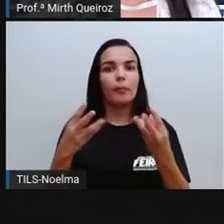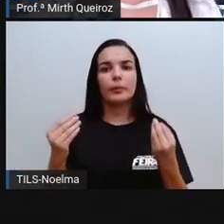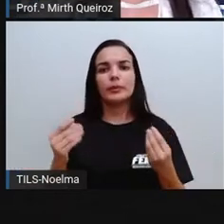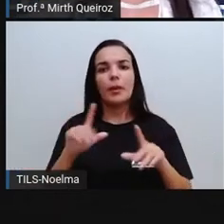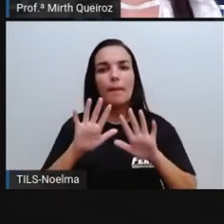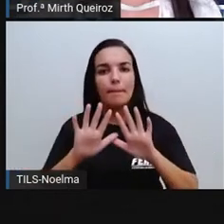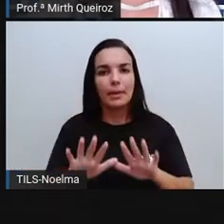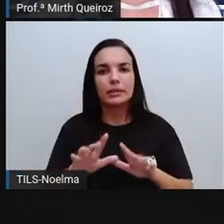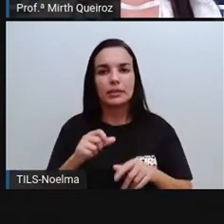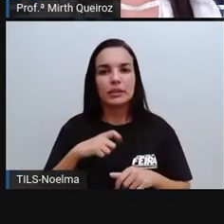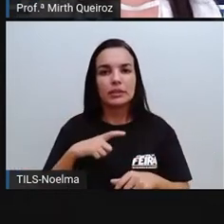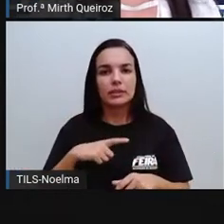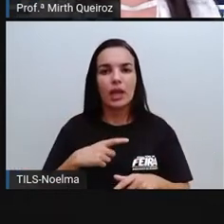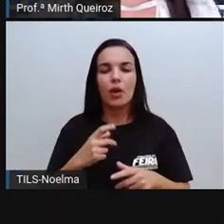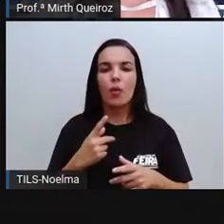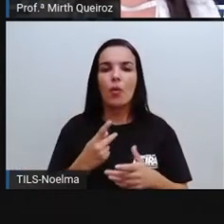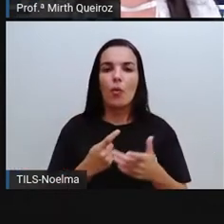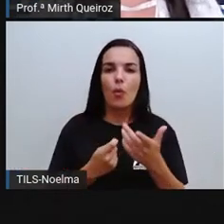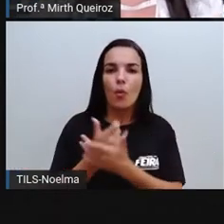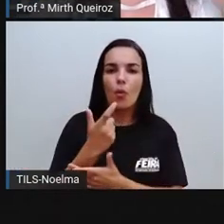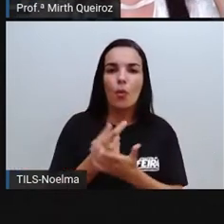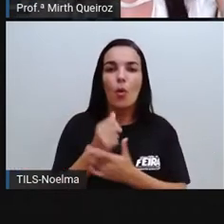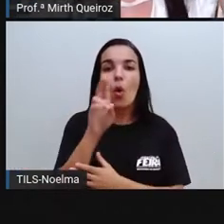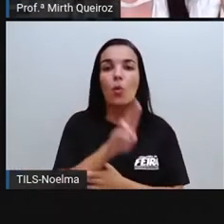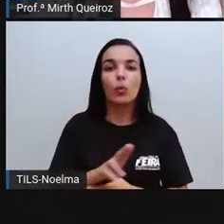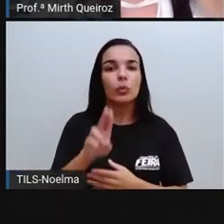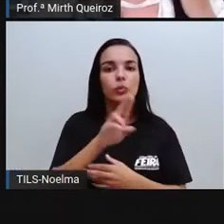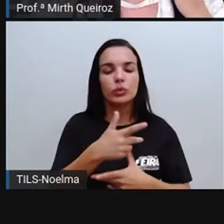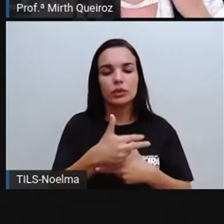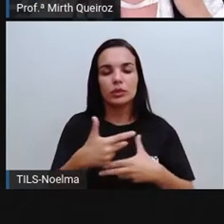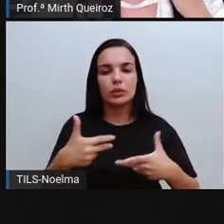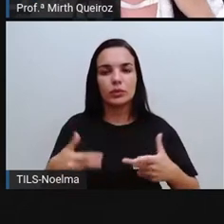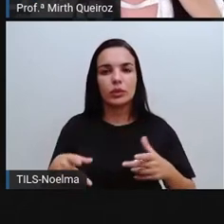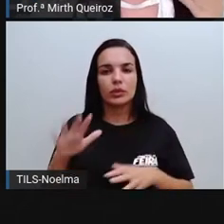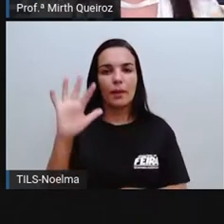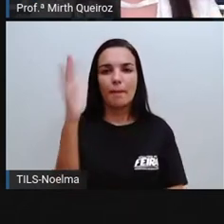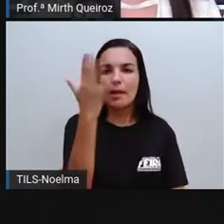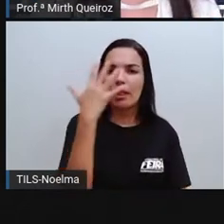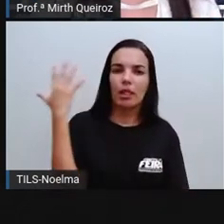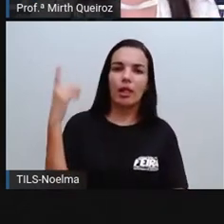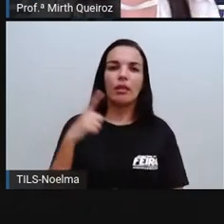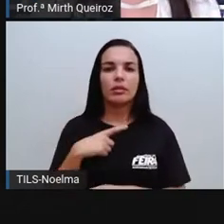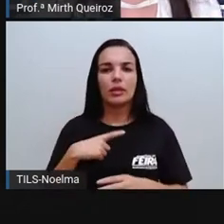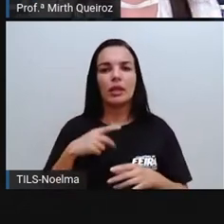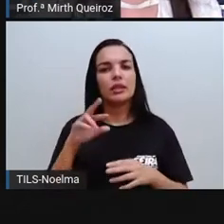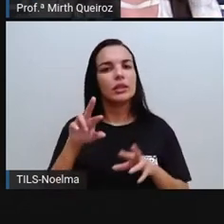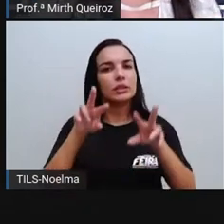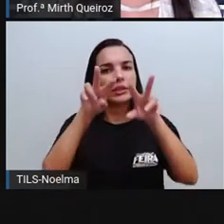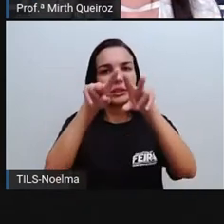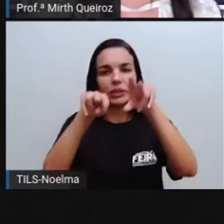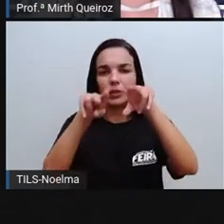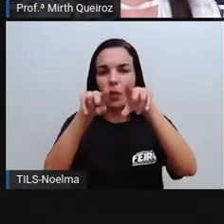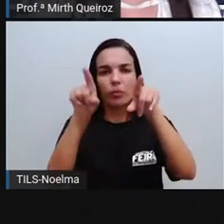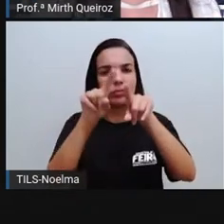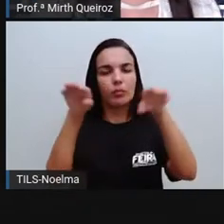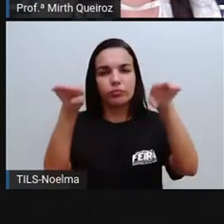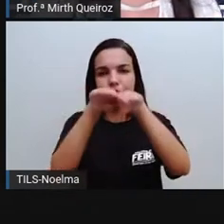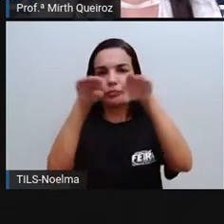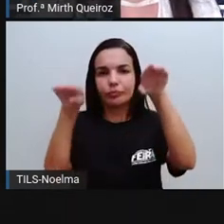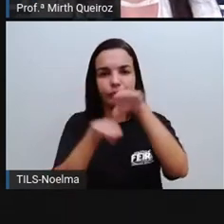No entanto, esse consumo é extremamente desigual e a gente pode observar que essa população ela cresceu,